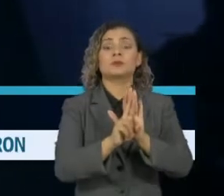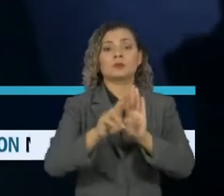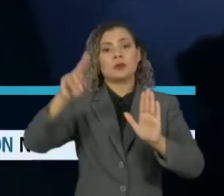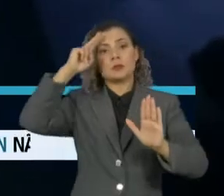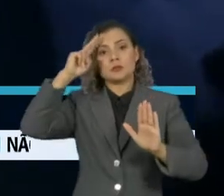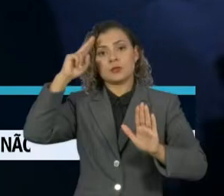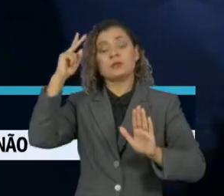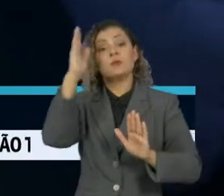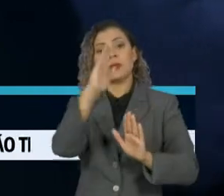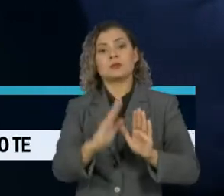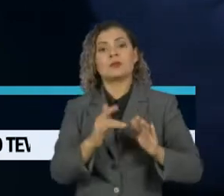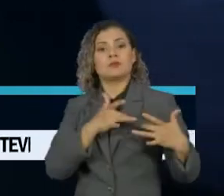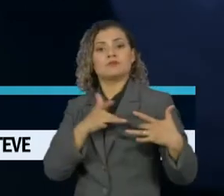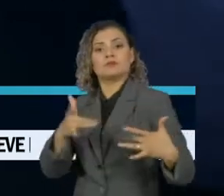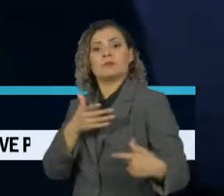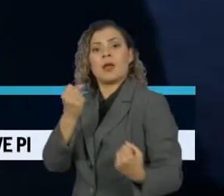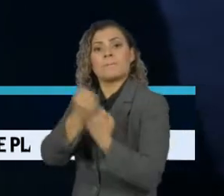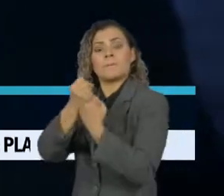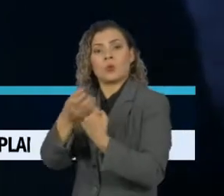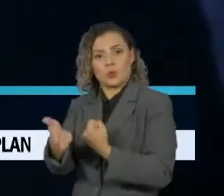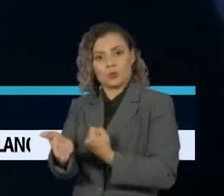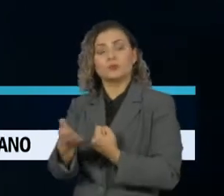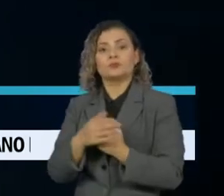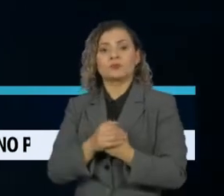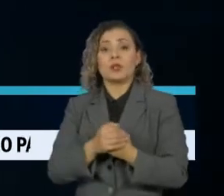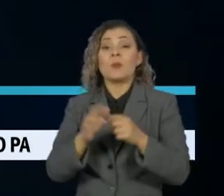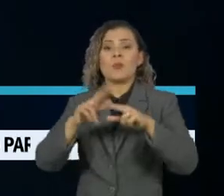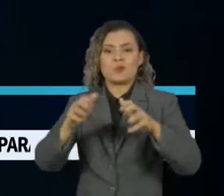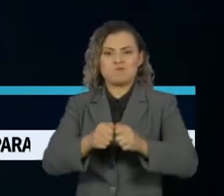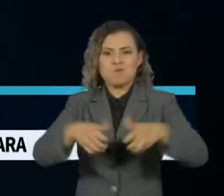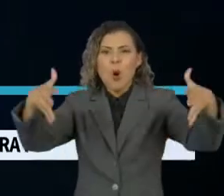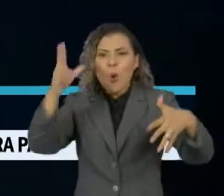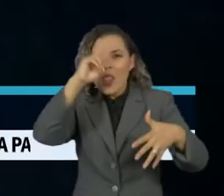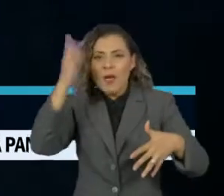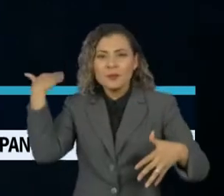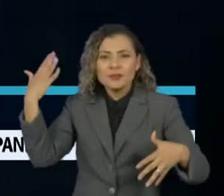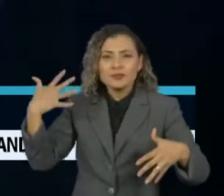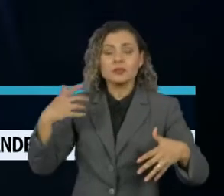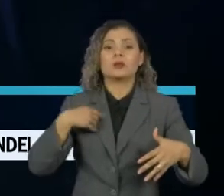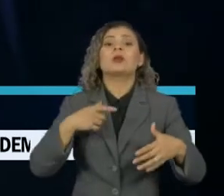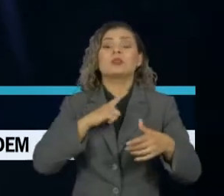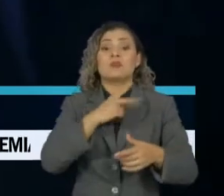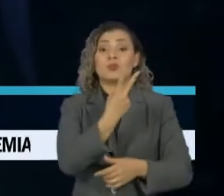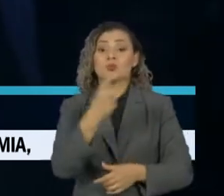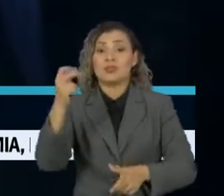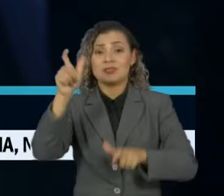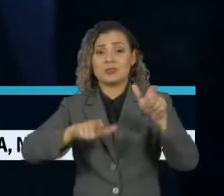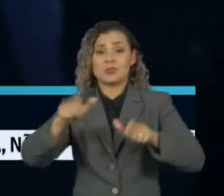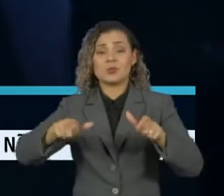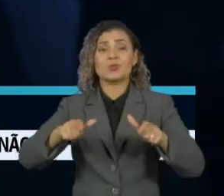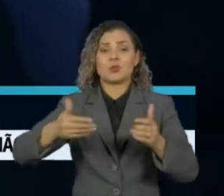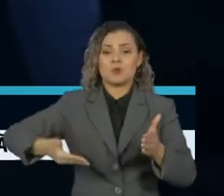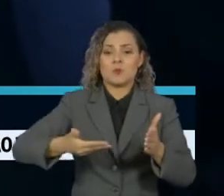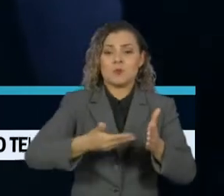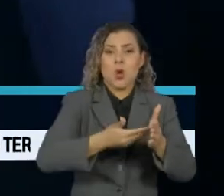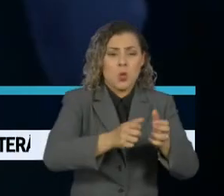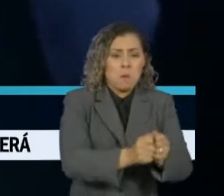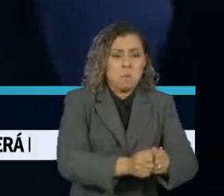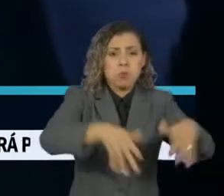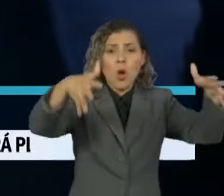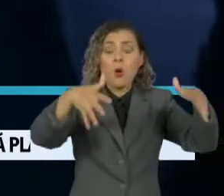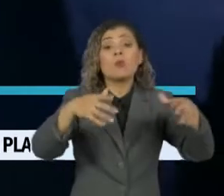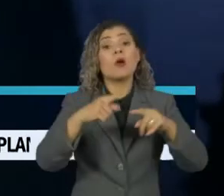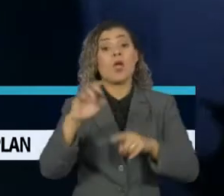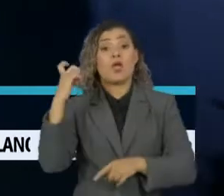em uma missão humanitária de apoio a Beirute, depois da explosão que matou cerca de 200 pessoas no porto do país. O ex